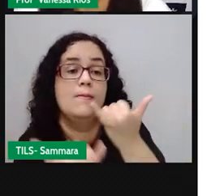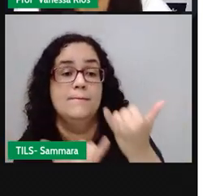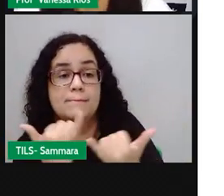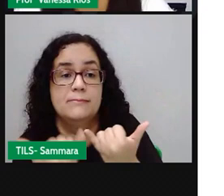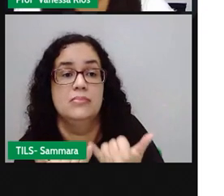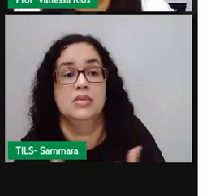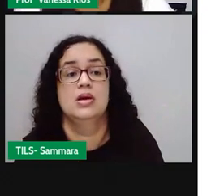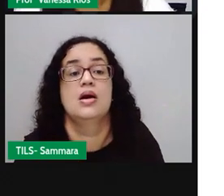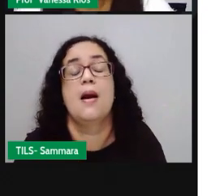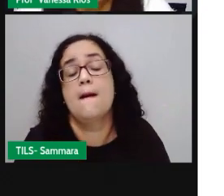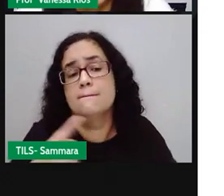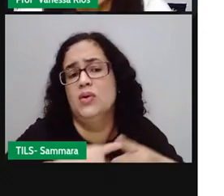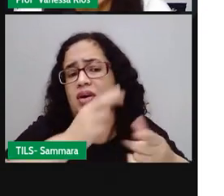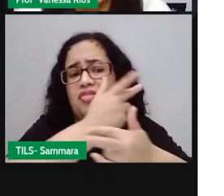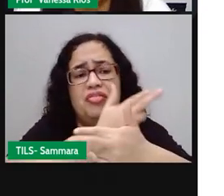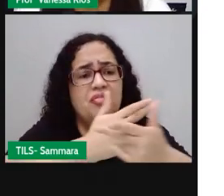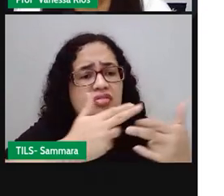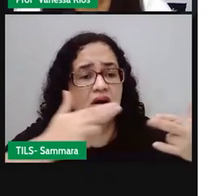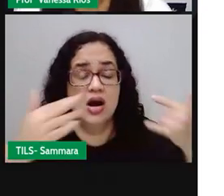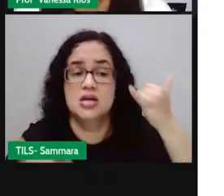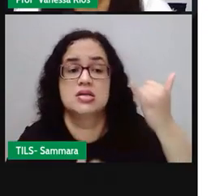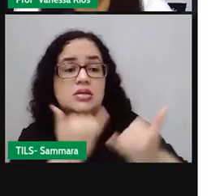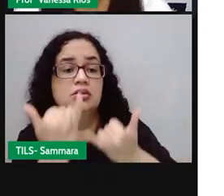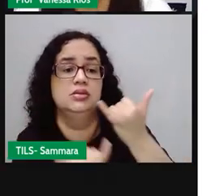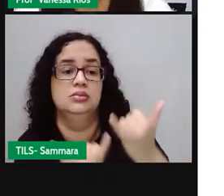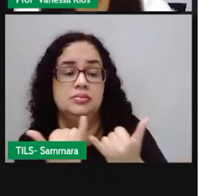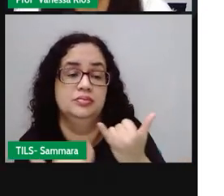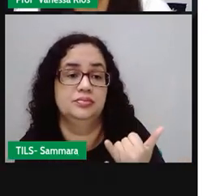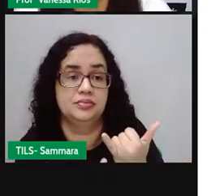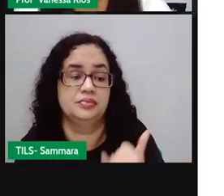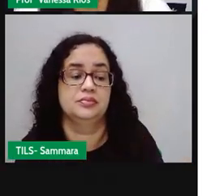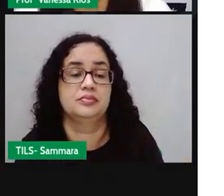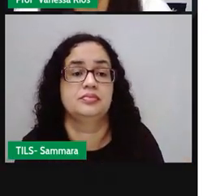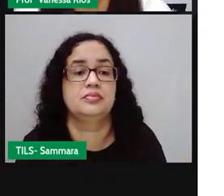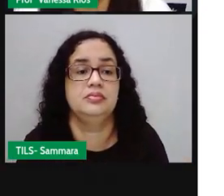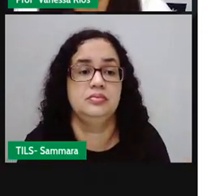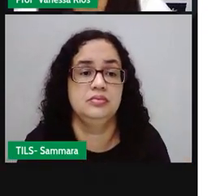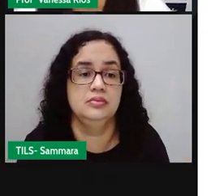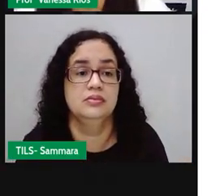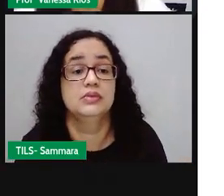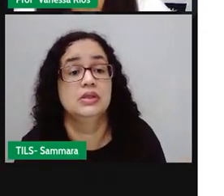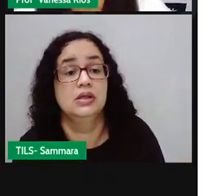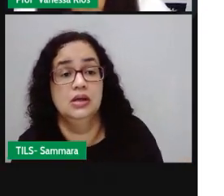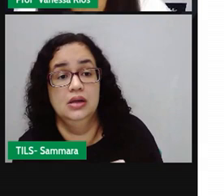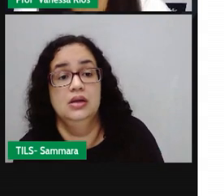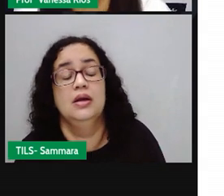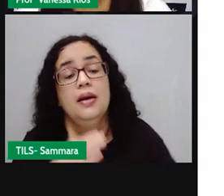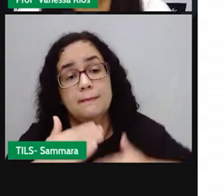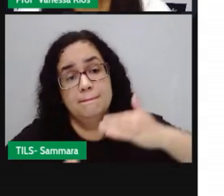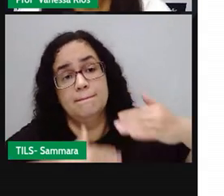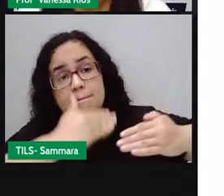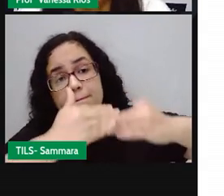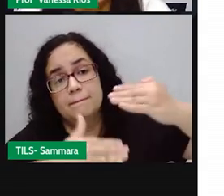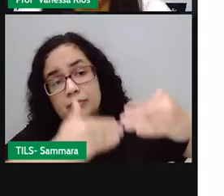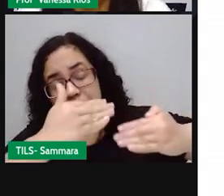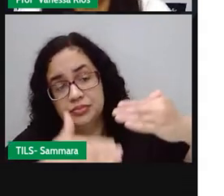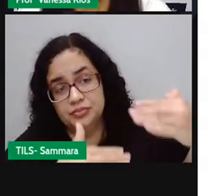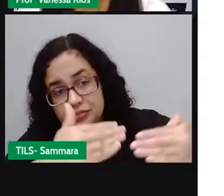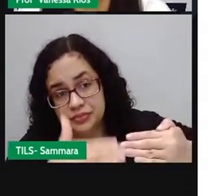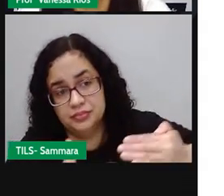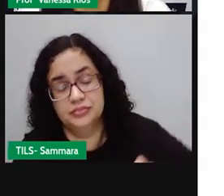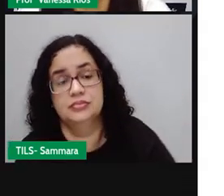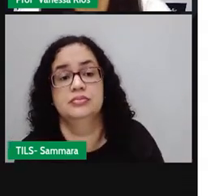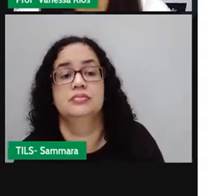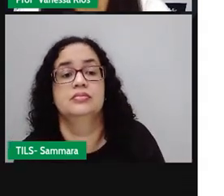Porque são inúmeras, não é? Então, as brincadeiras em si, aquelas que são passadas aí entre gerações e